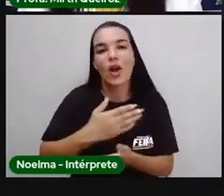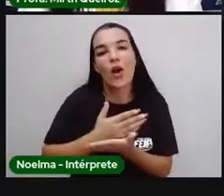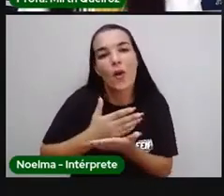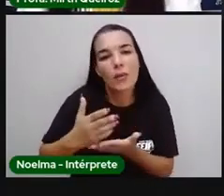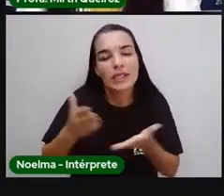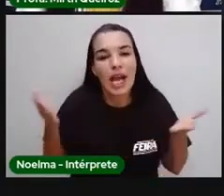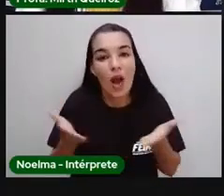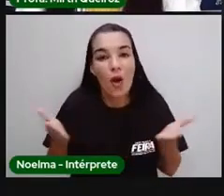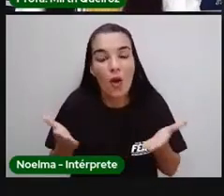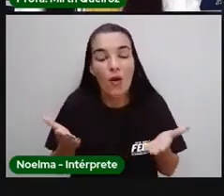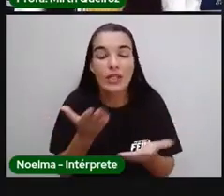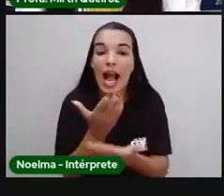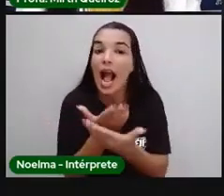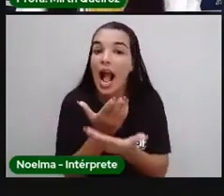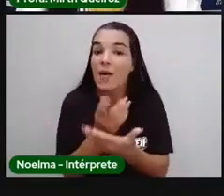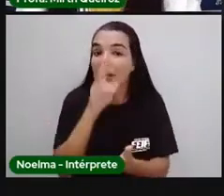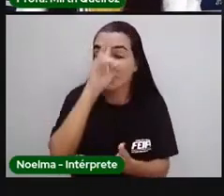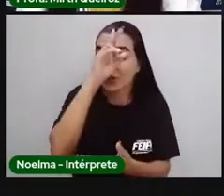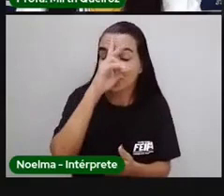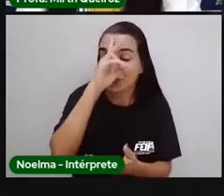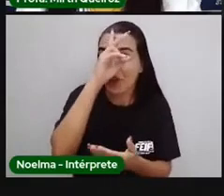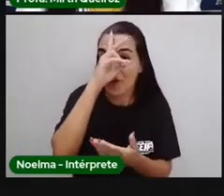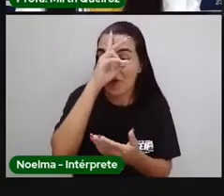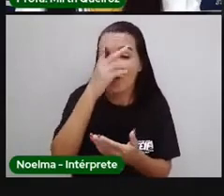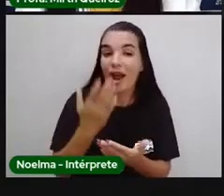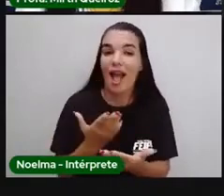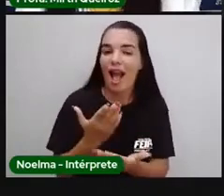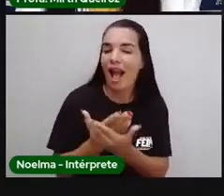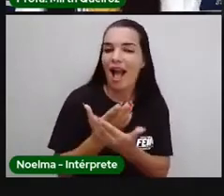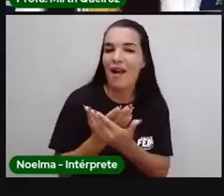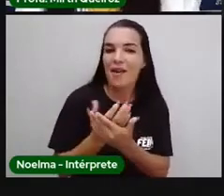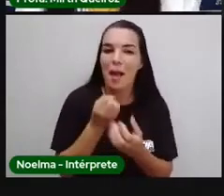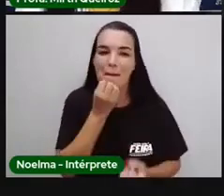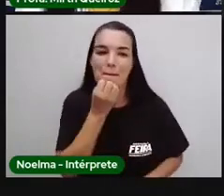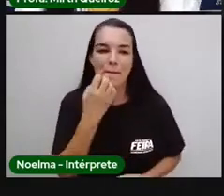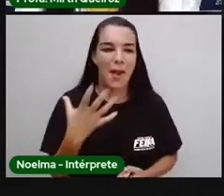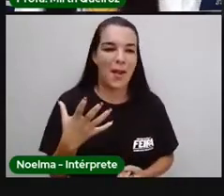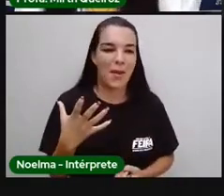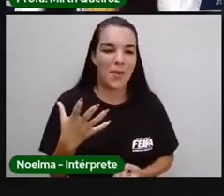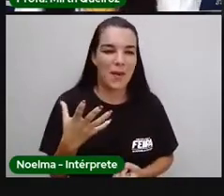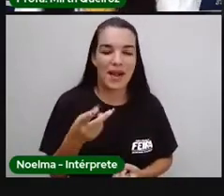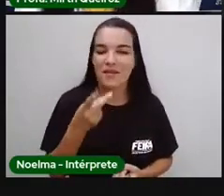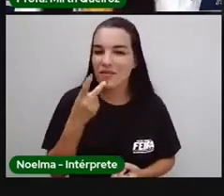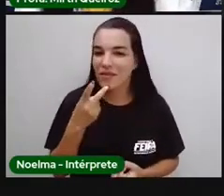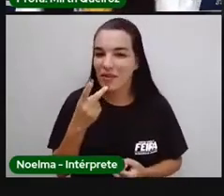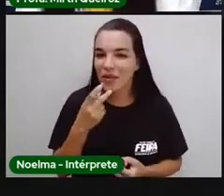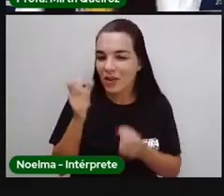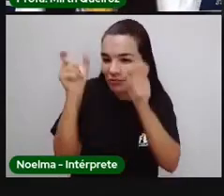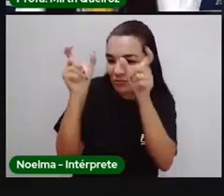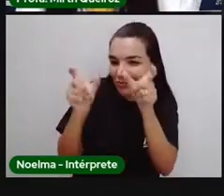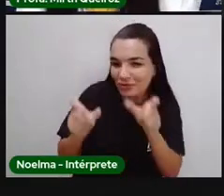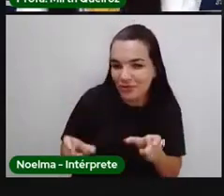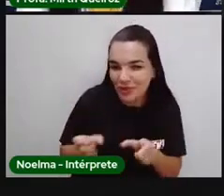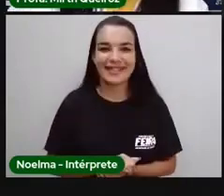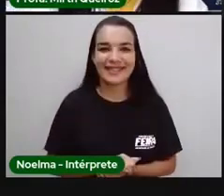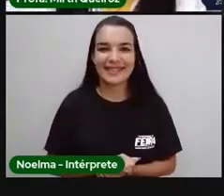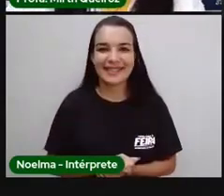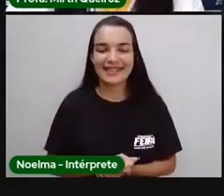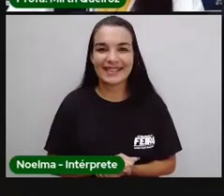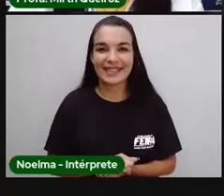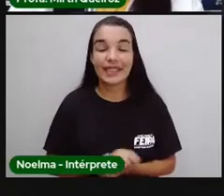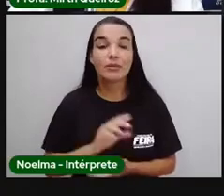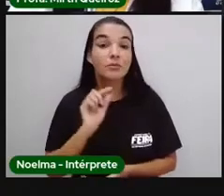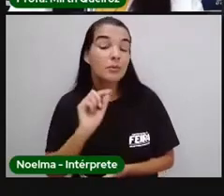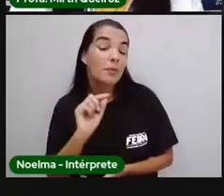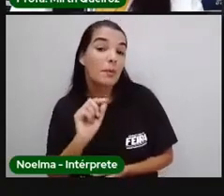hoje com aula de história, uma aula maravilhosa, contada de um jeitinho diferente. Então, sente que lá vem história. E